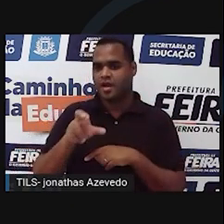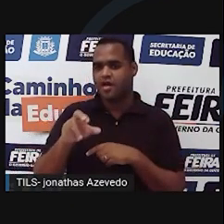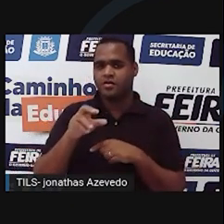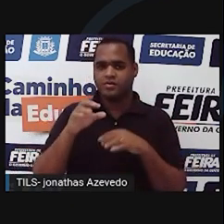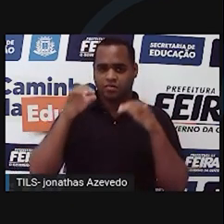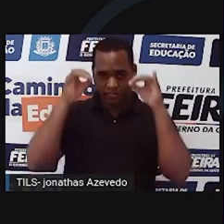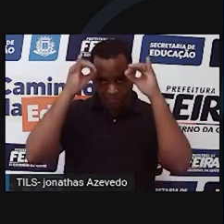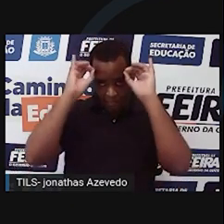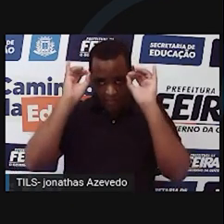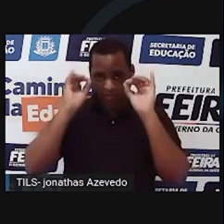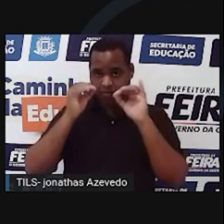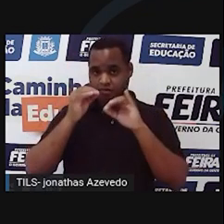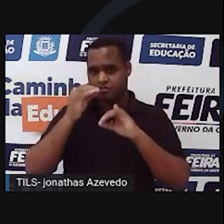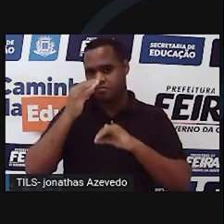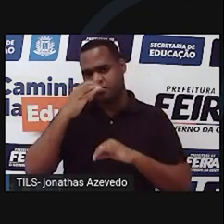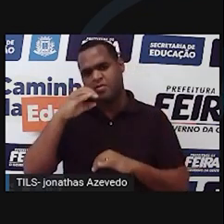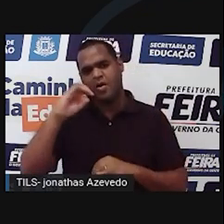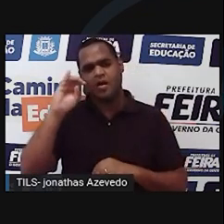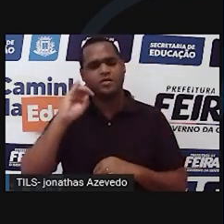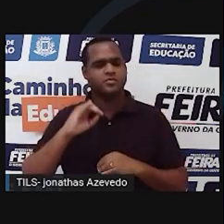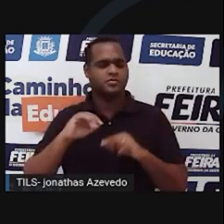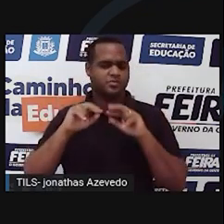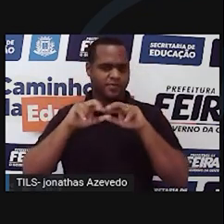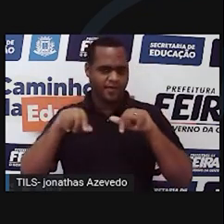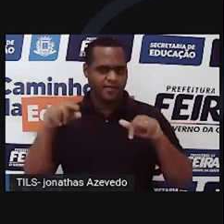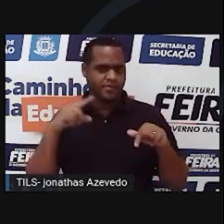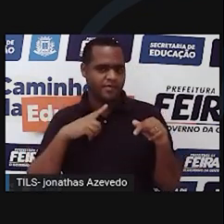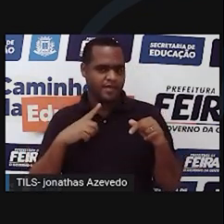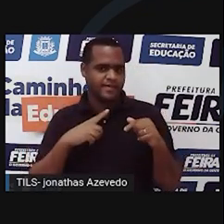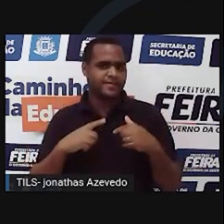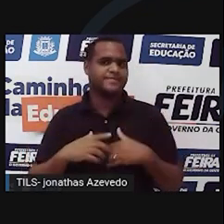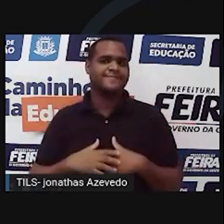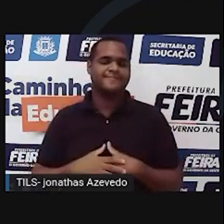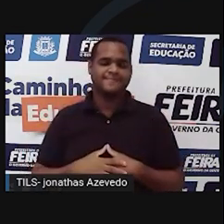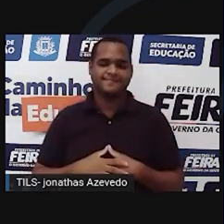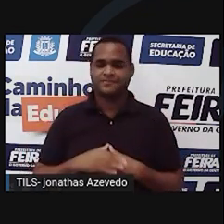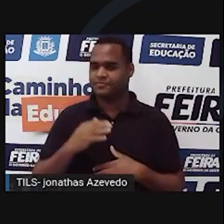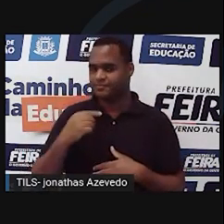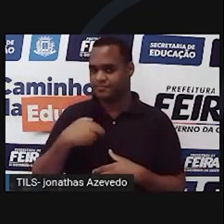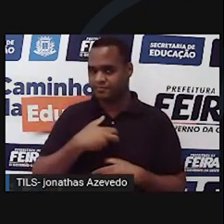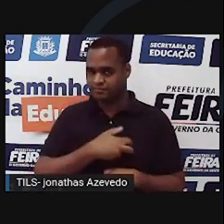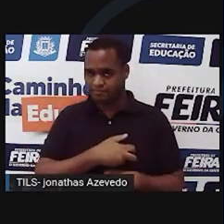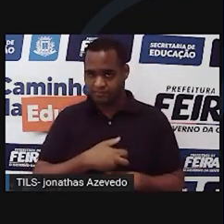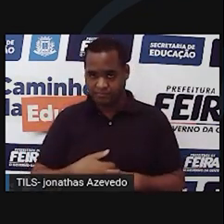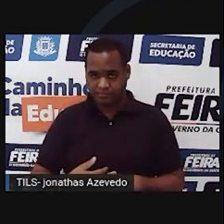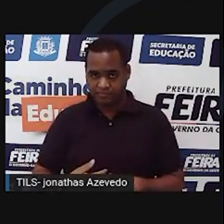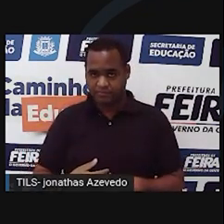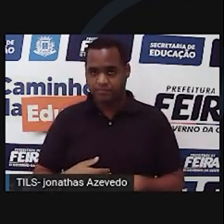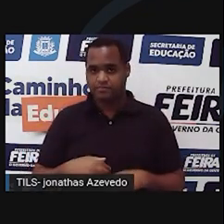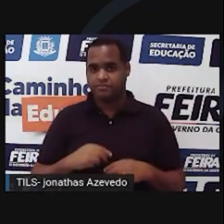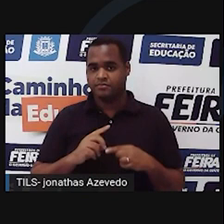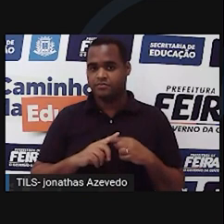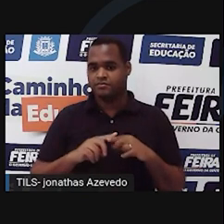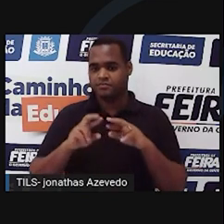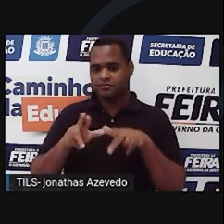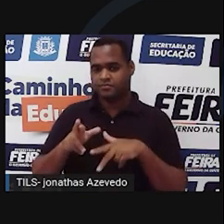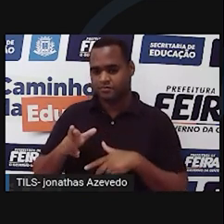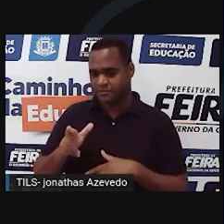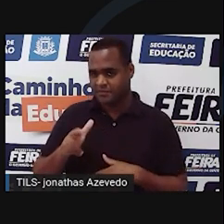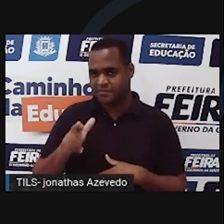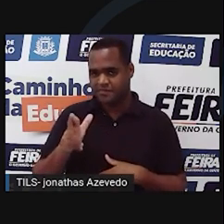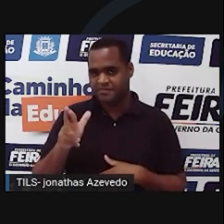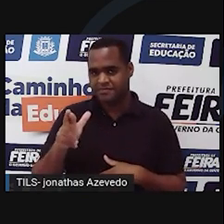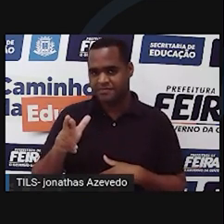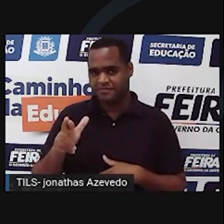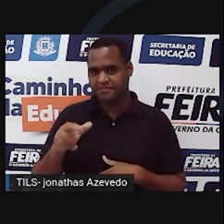javali, porco, vários. Estamos agora, segundo o horóscopo chinês, sob os auspícios do rato. Começou